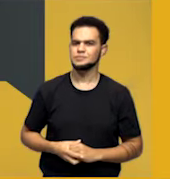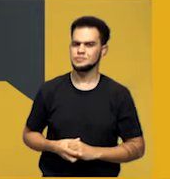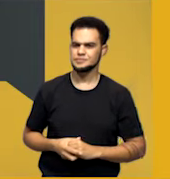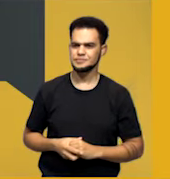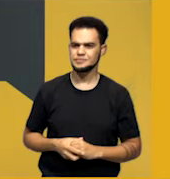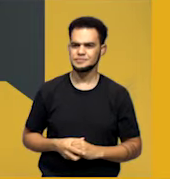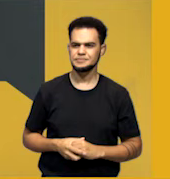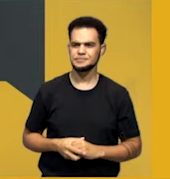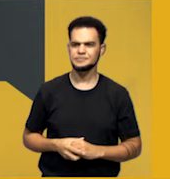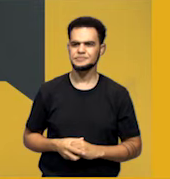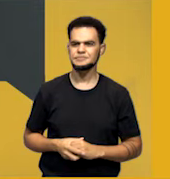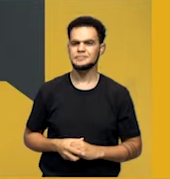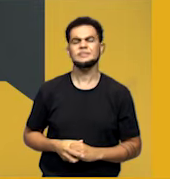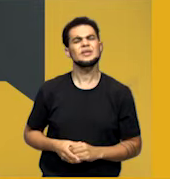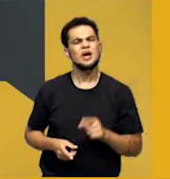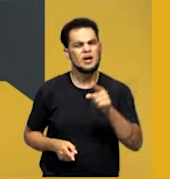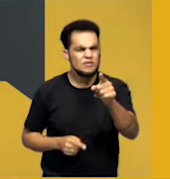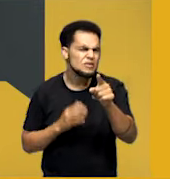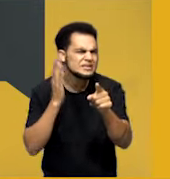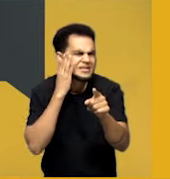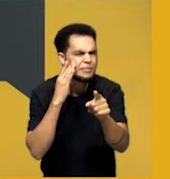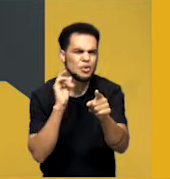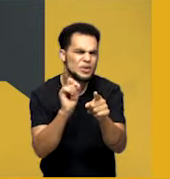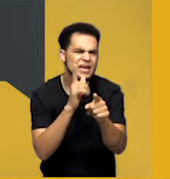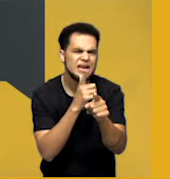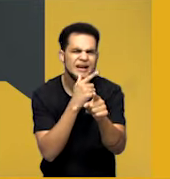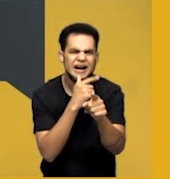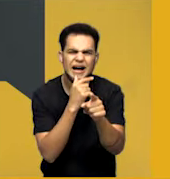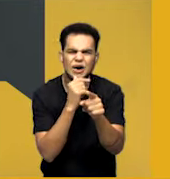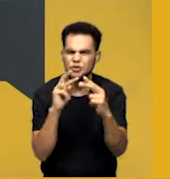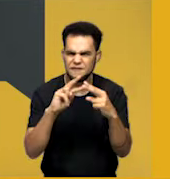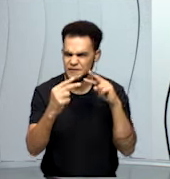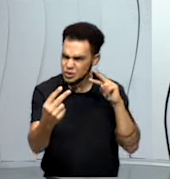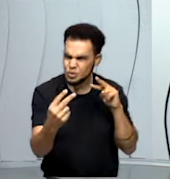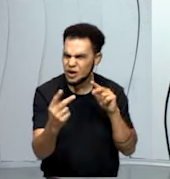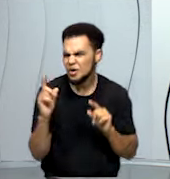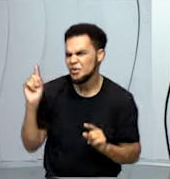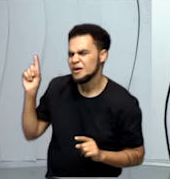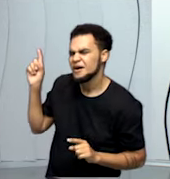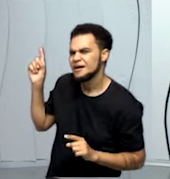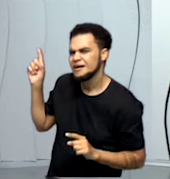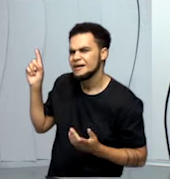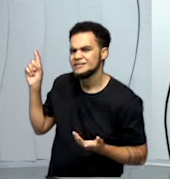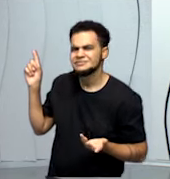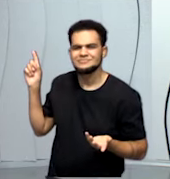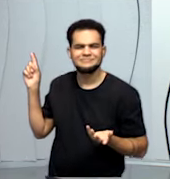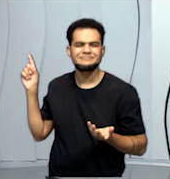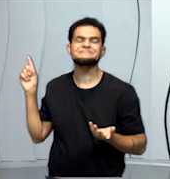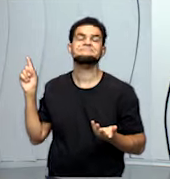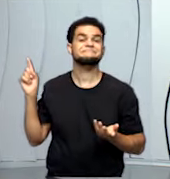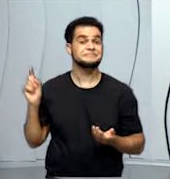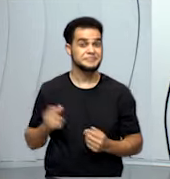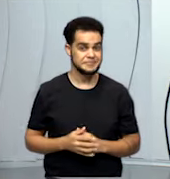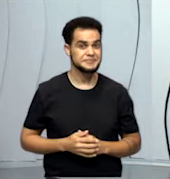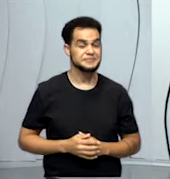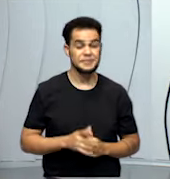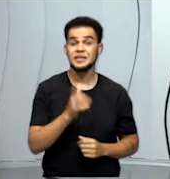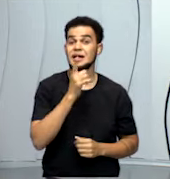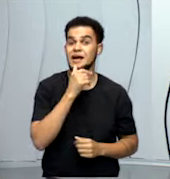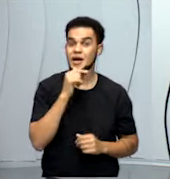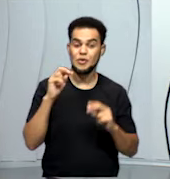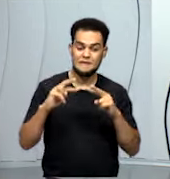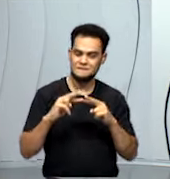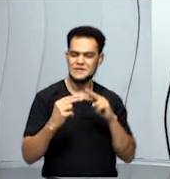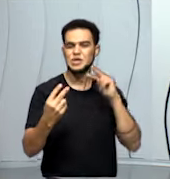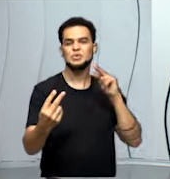Você sabe o que é a água virtual? A água virtual, ela